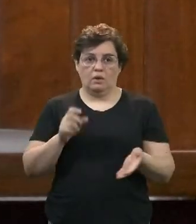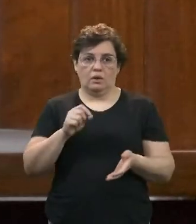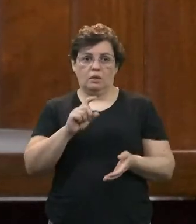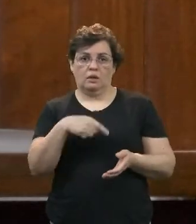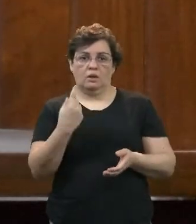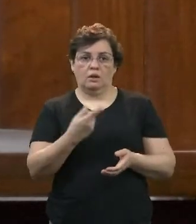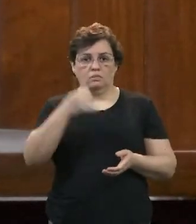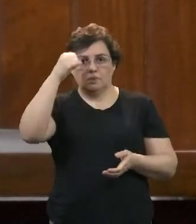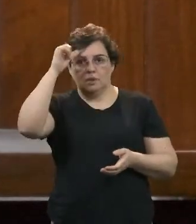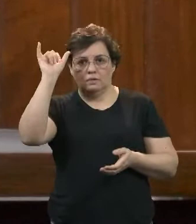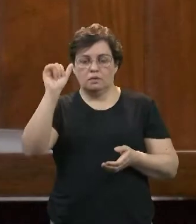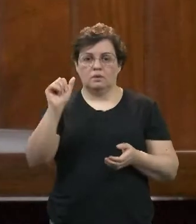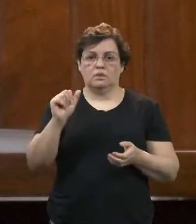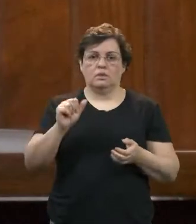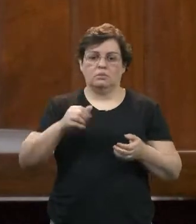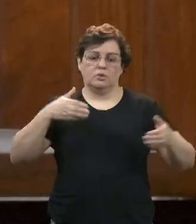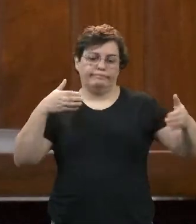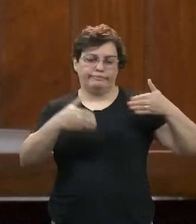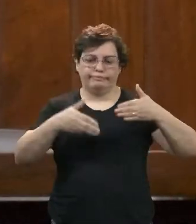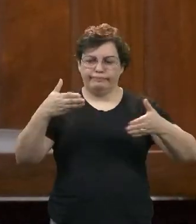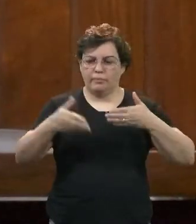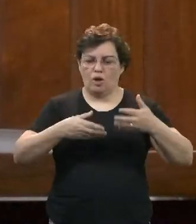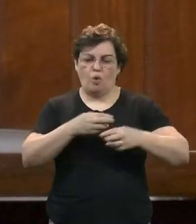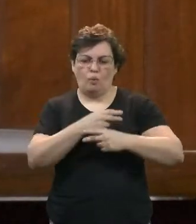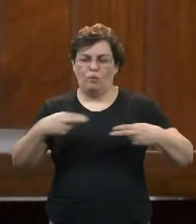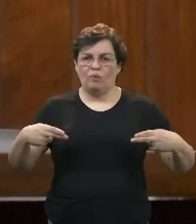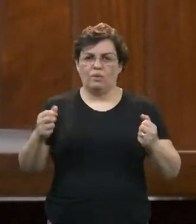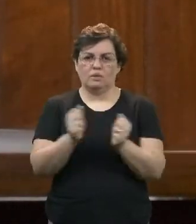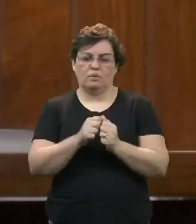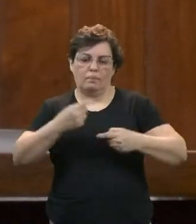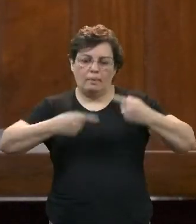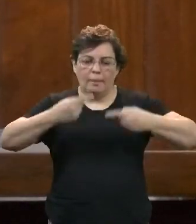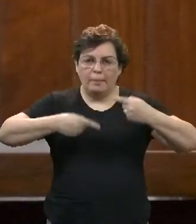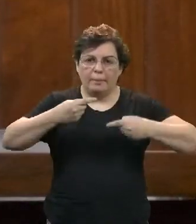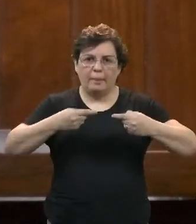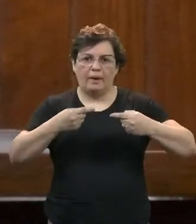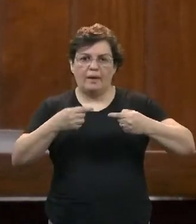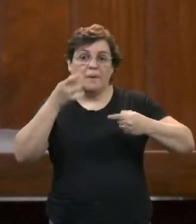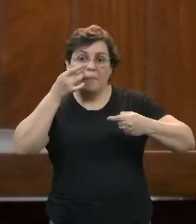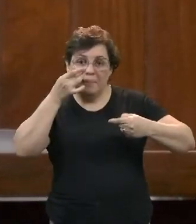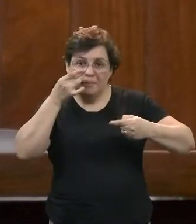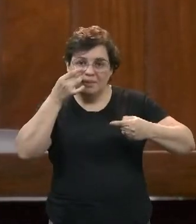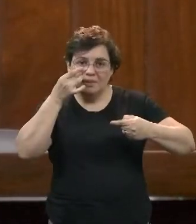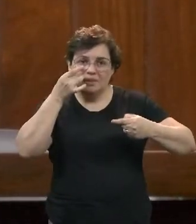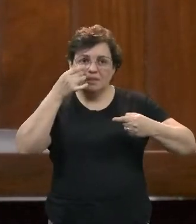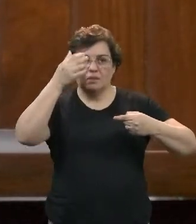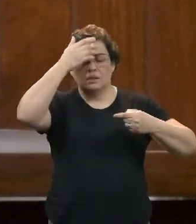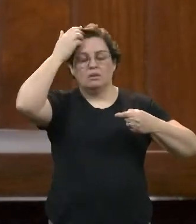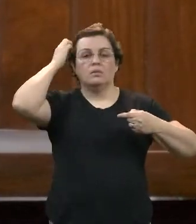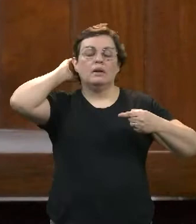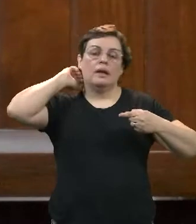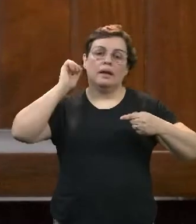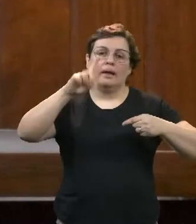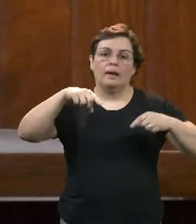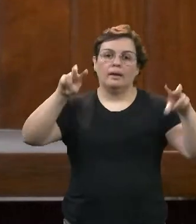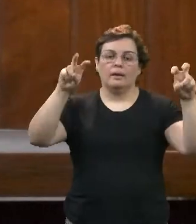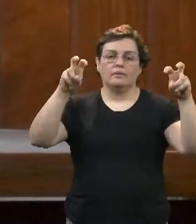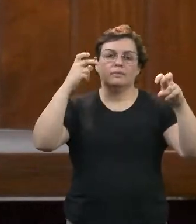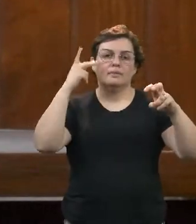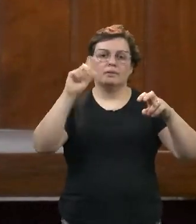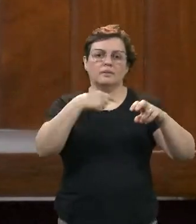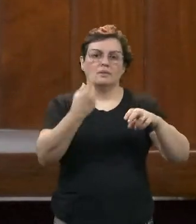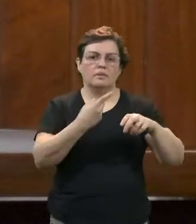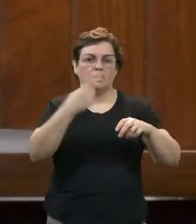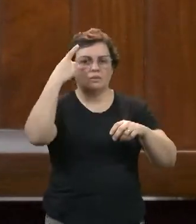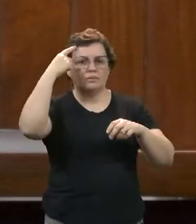fluxo com papel físico, evitar o tete-a-tete, evitar aglomeração, é um tema aqui para a gente pensar em